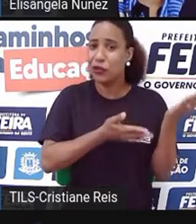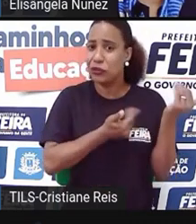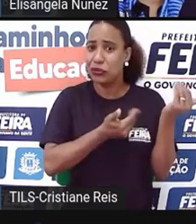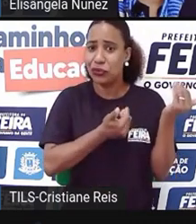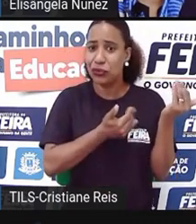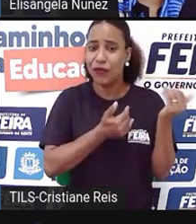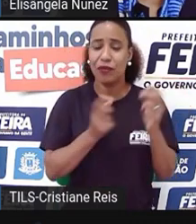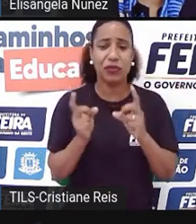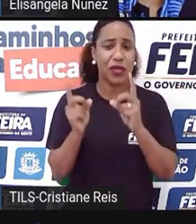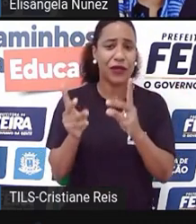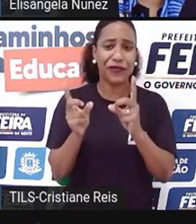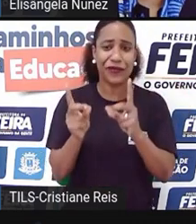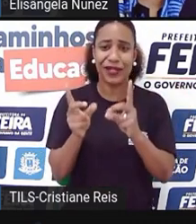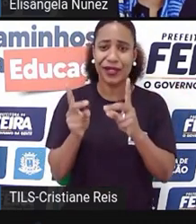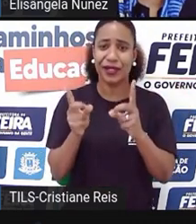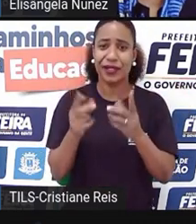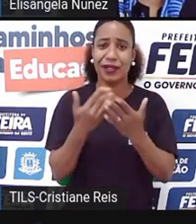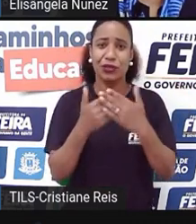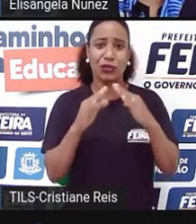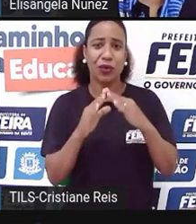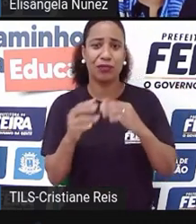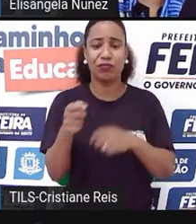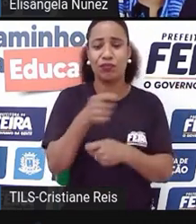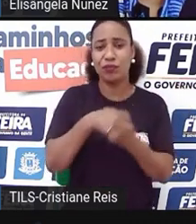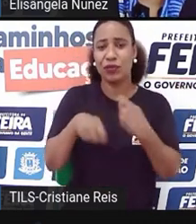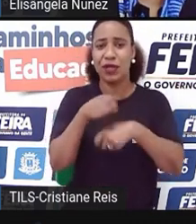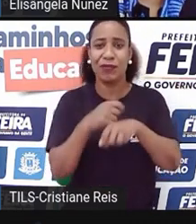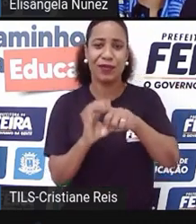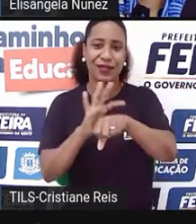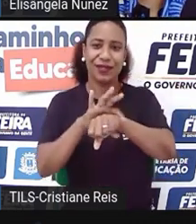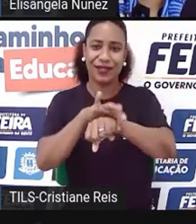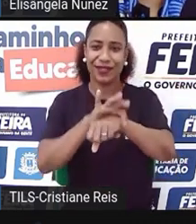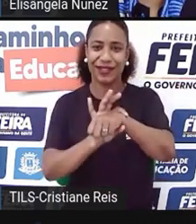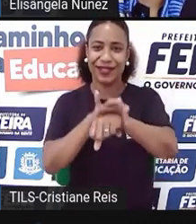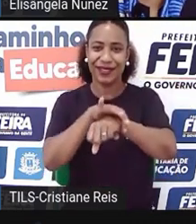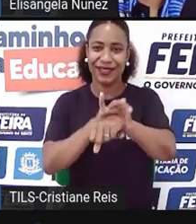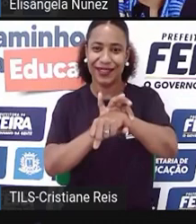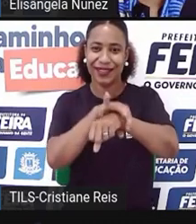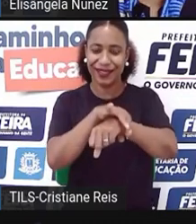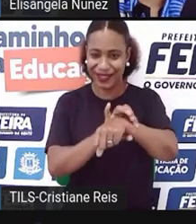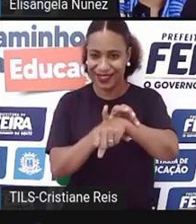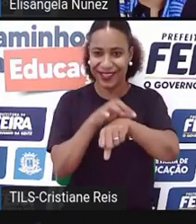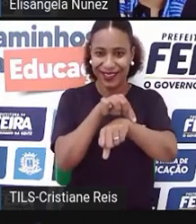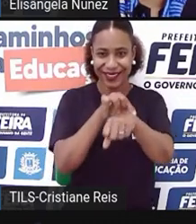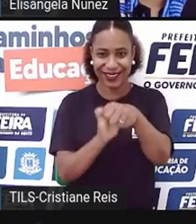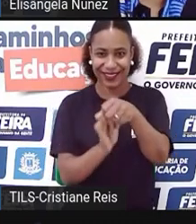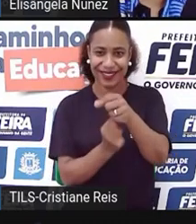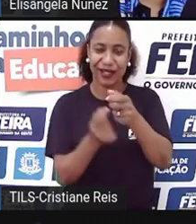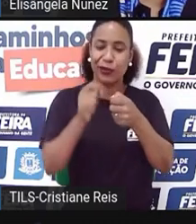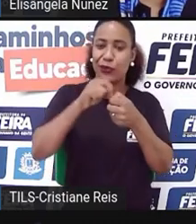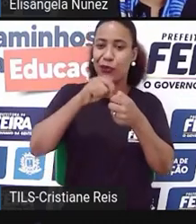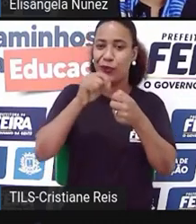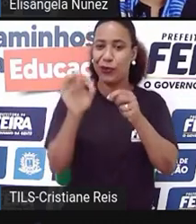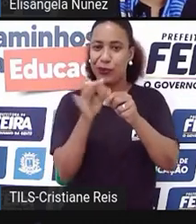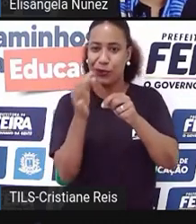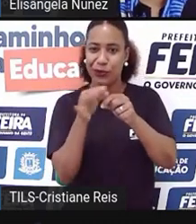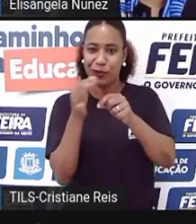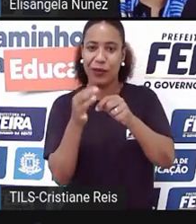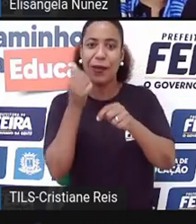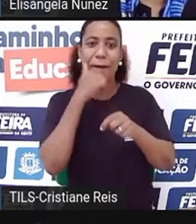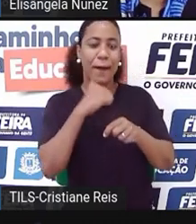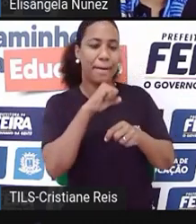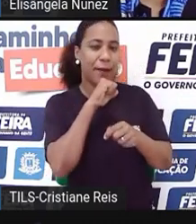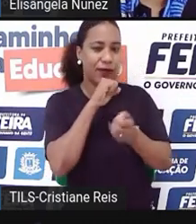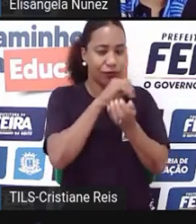comercializar algo. Então, uma menina começou a fazer pulseiras e começou a vender na escola. Ou então, a mãe faz um brigadeiro